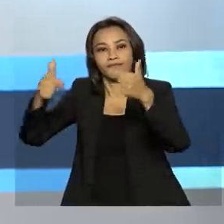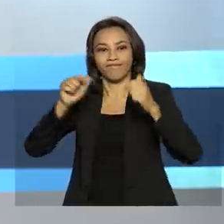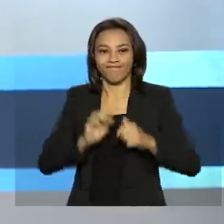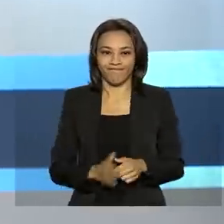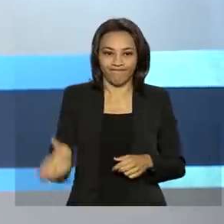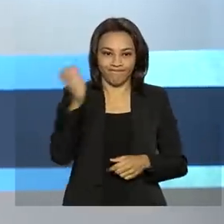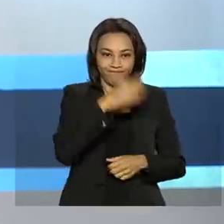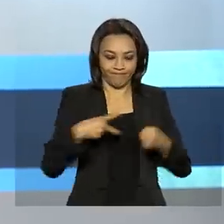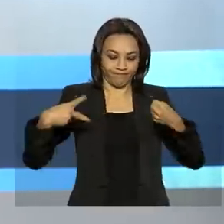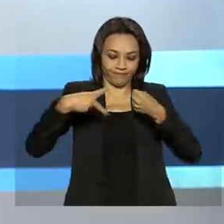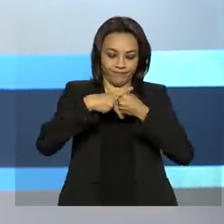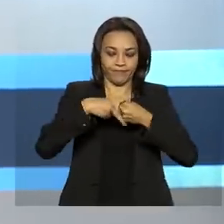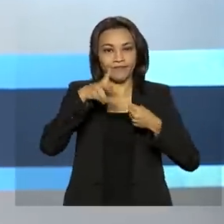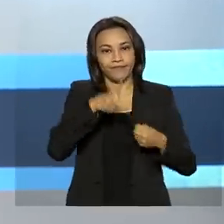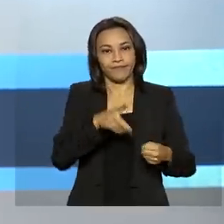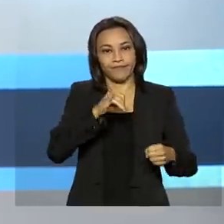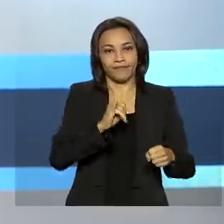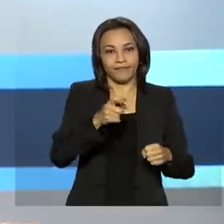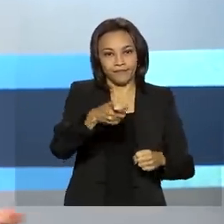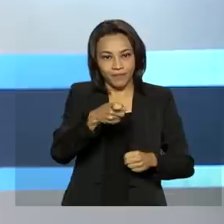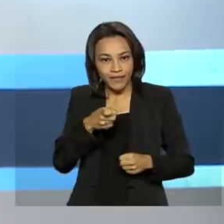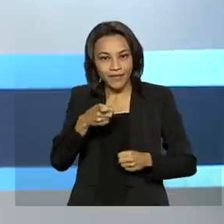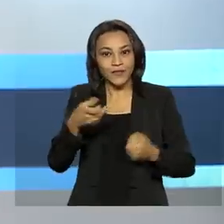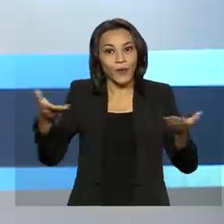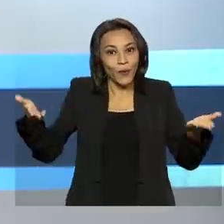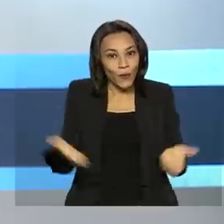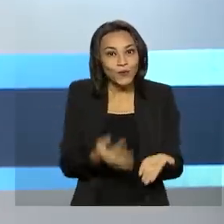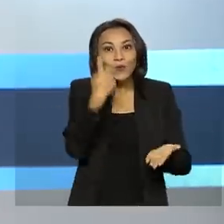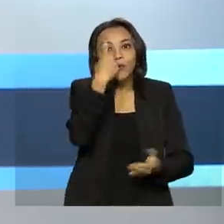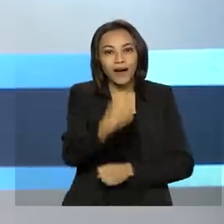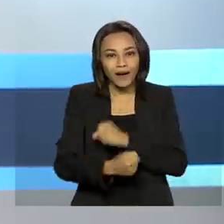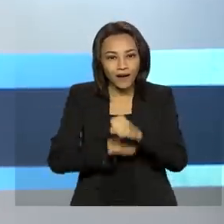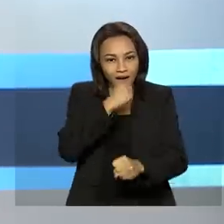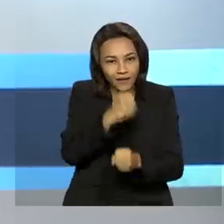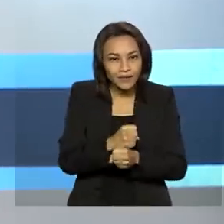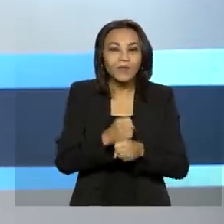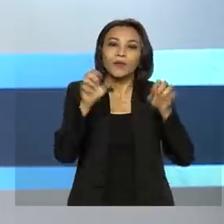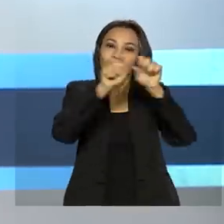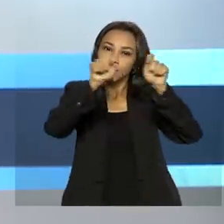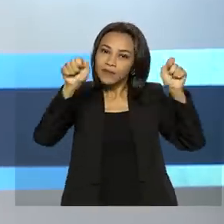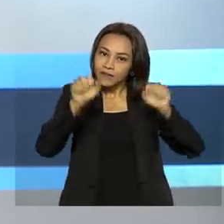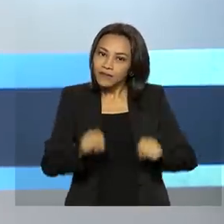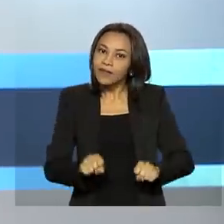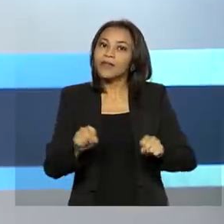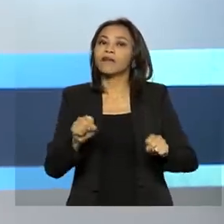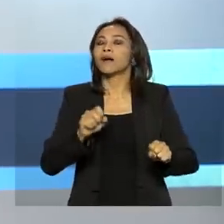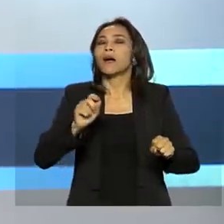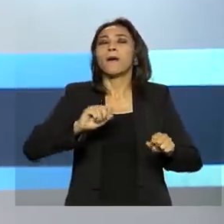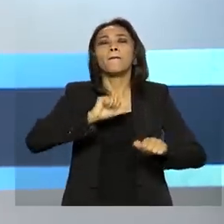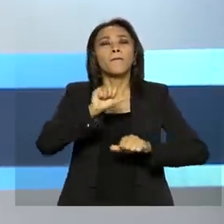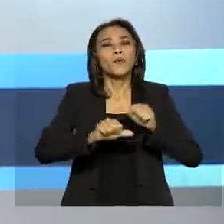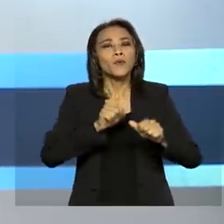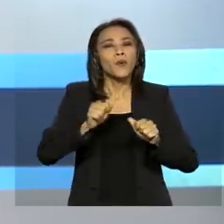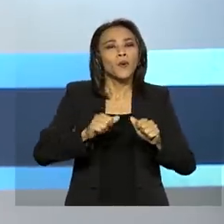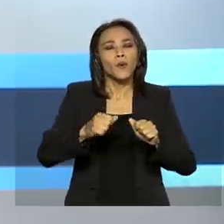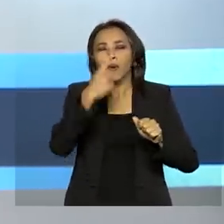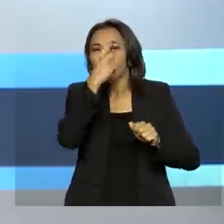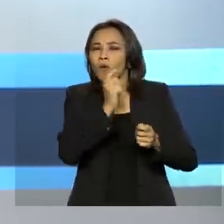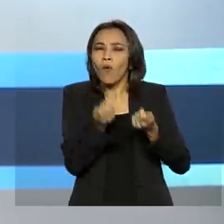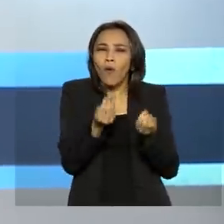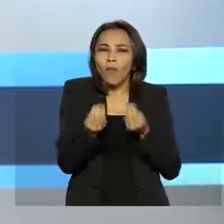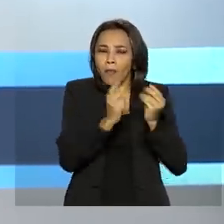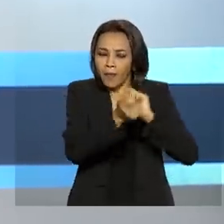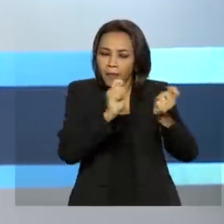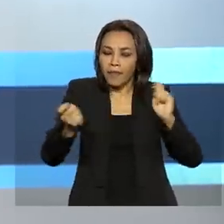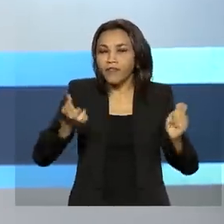E olha, o PIX completa hoje um ano. O sistema mudou a forma de fazer pagamentos no país, facilitou a vida de consumidores